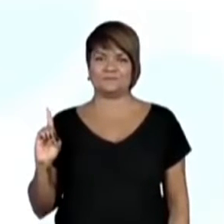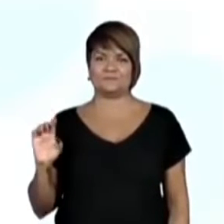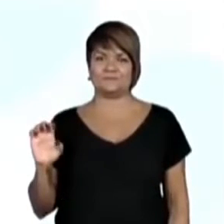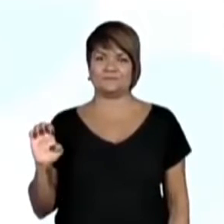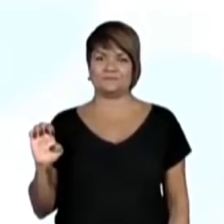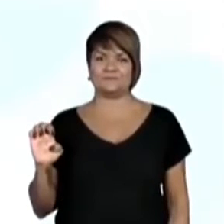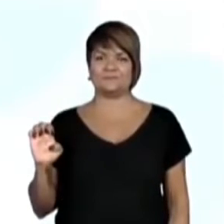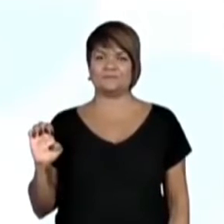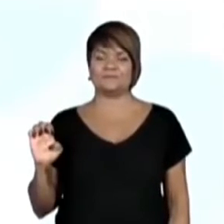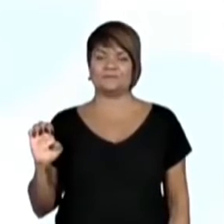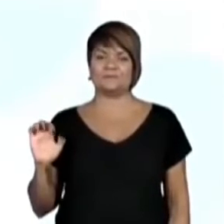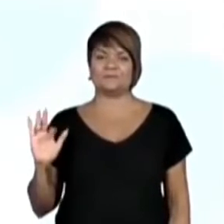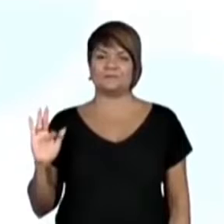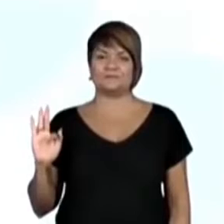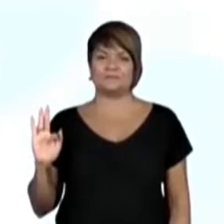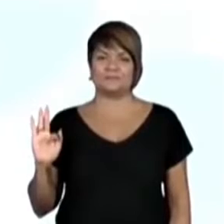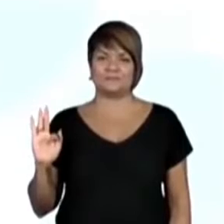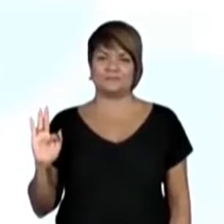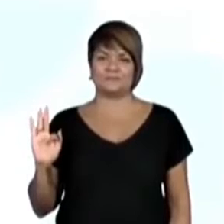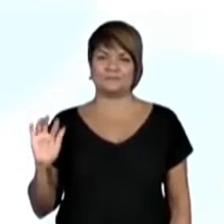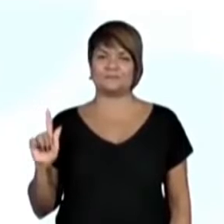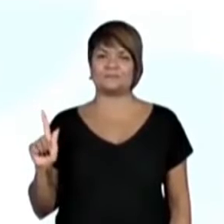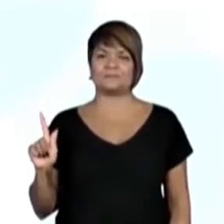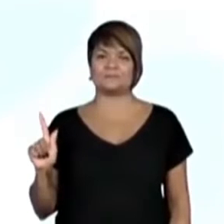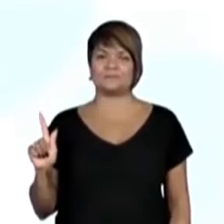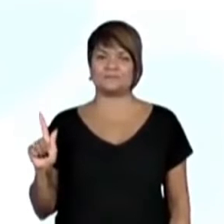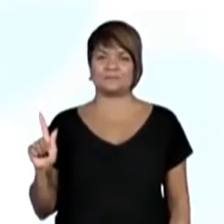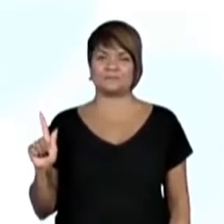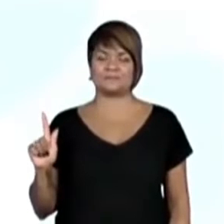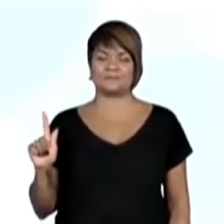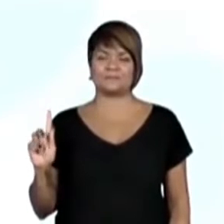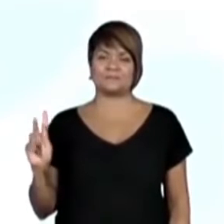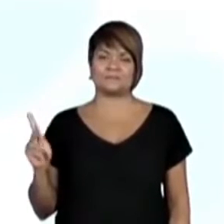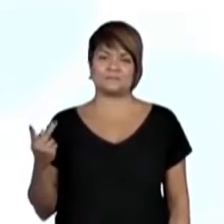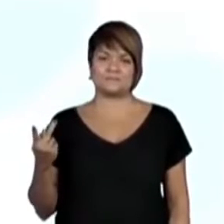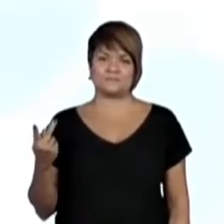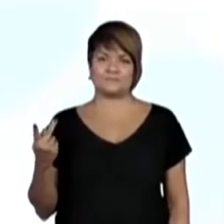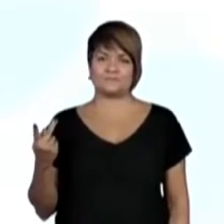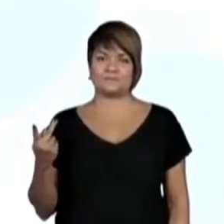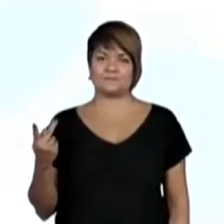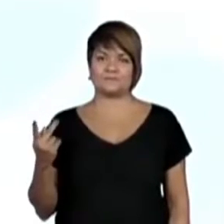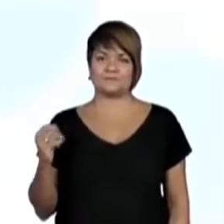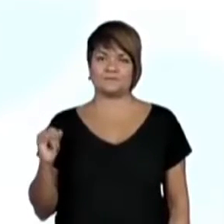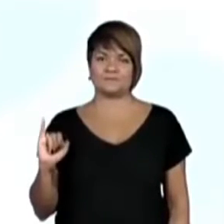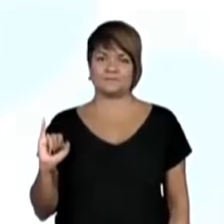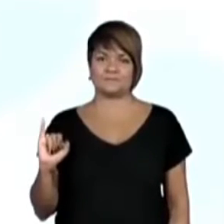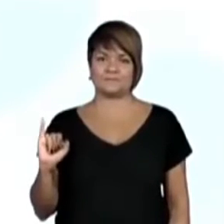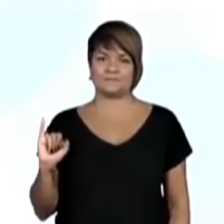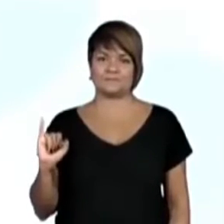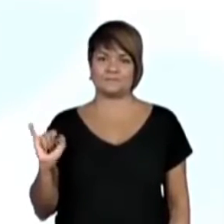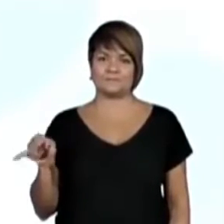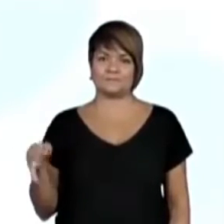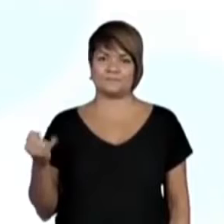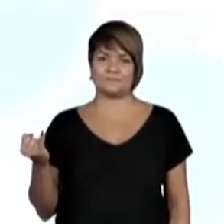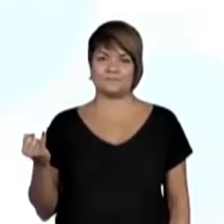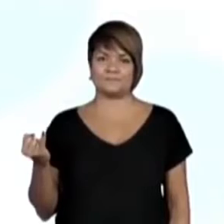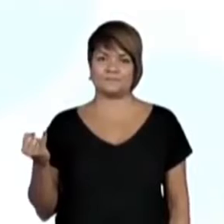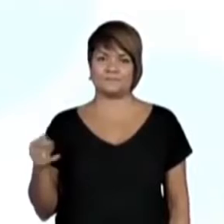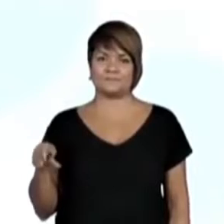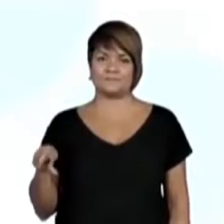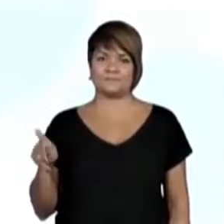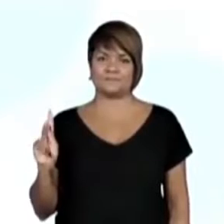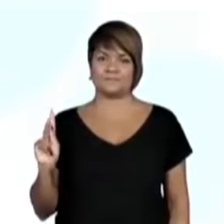E, F, G, H, I, J,